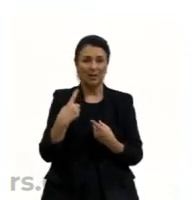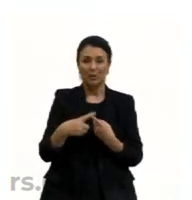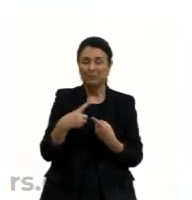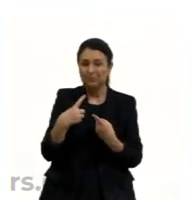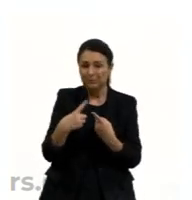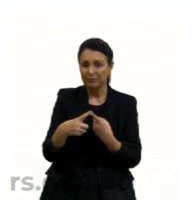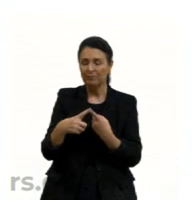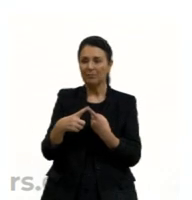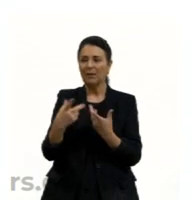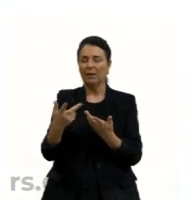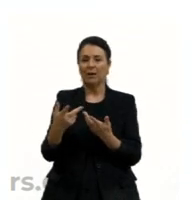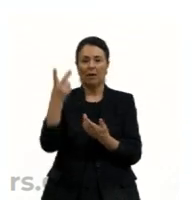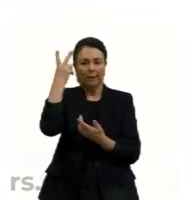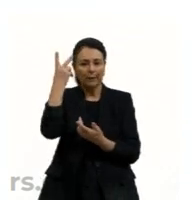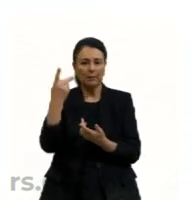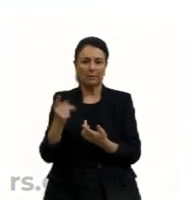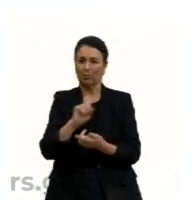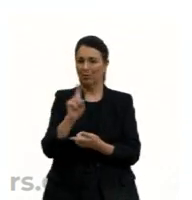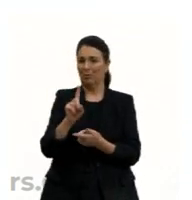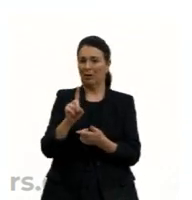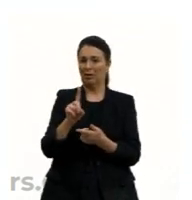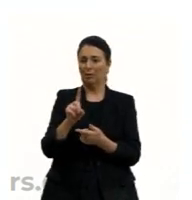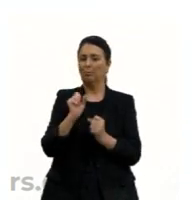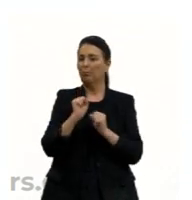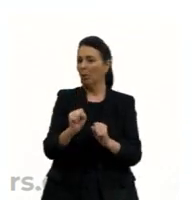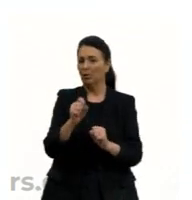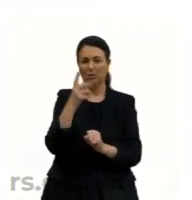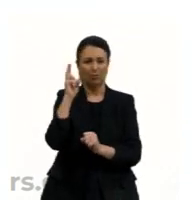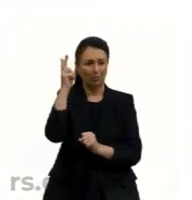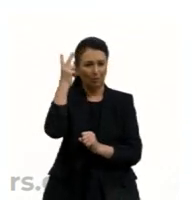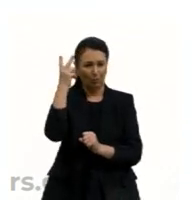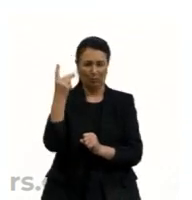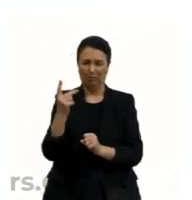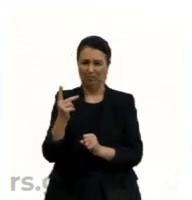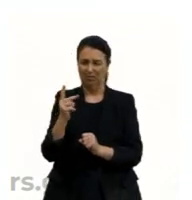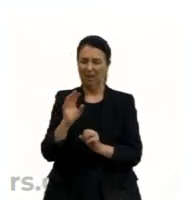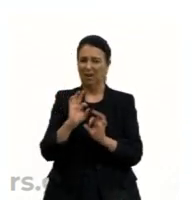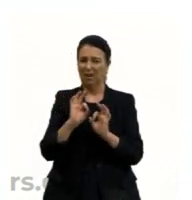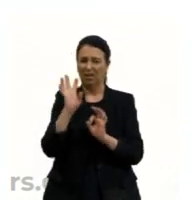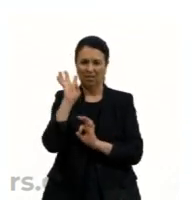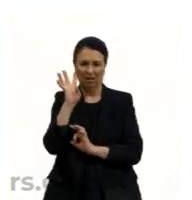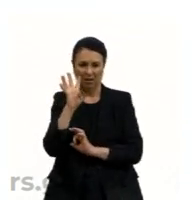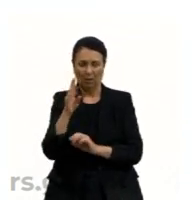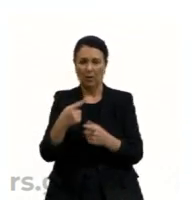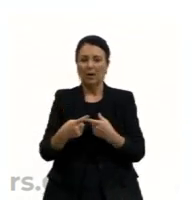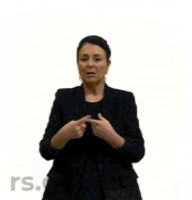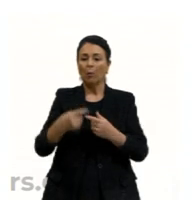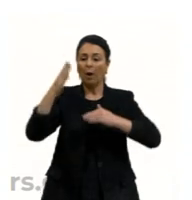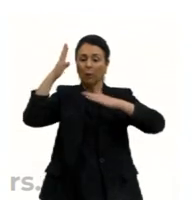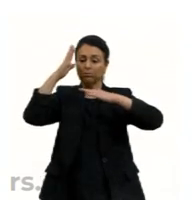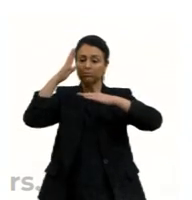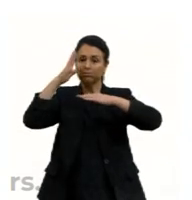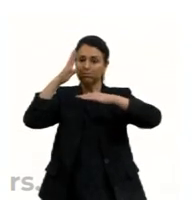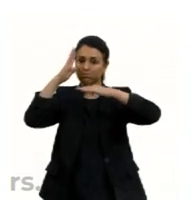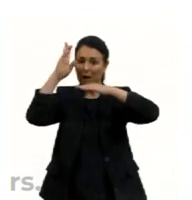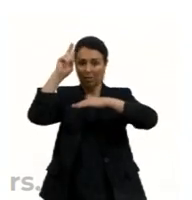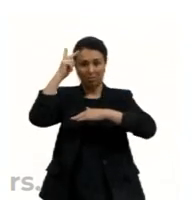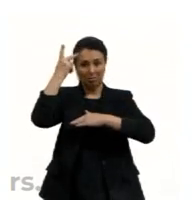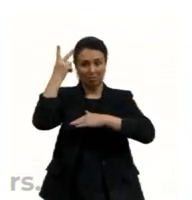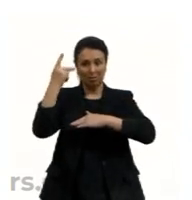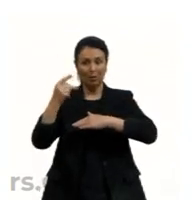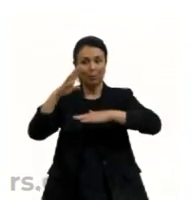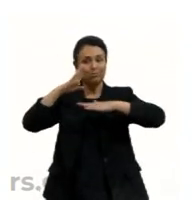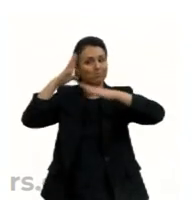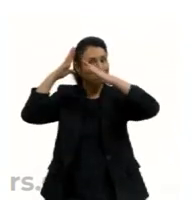essa naturalização. Então, olha só, o papel da sociologia é desnaturalizar esses comportamentos, esses